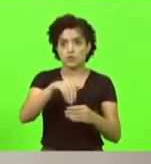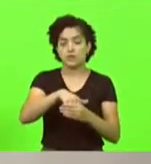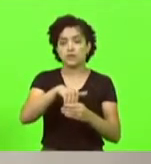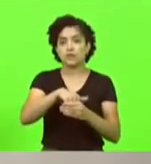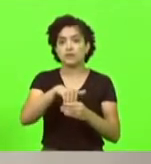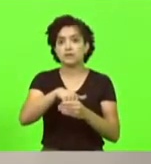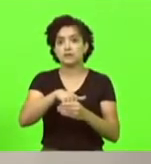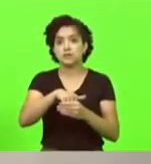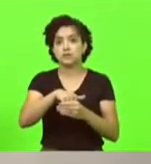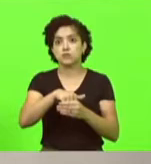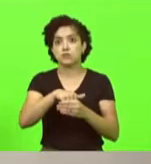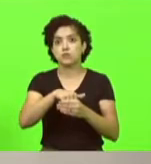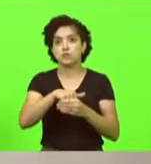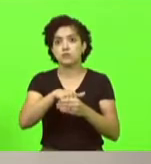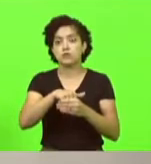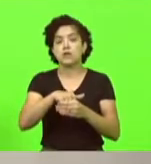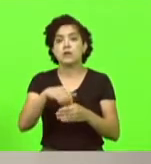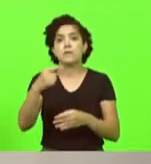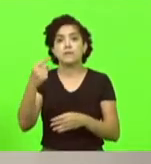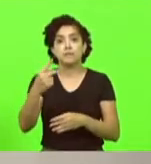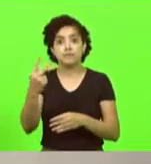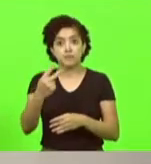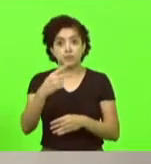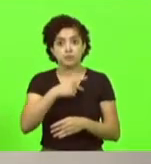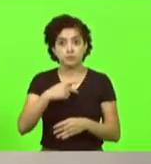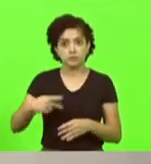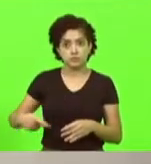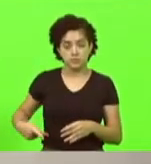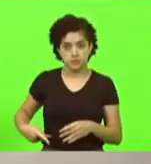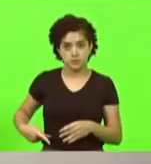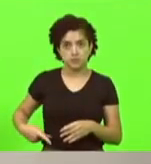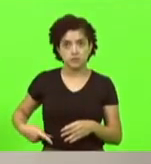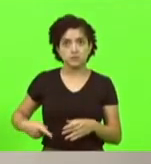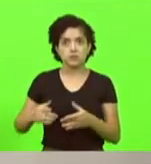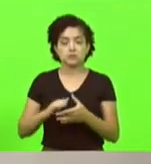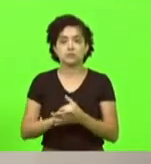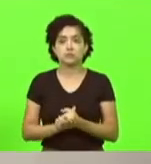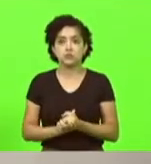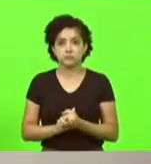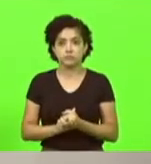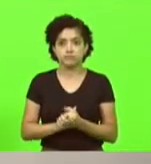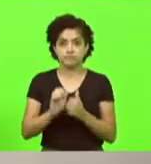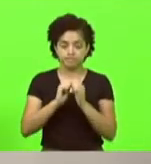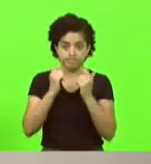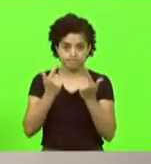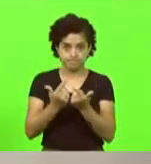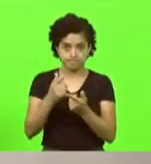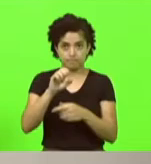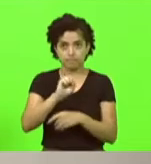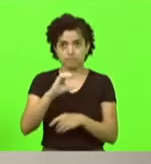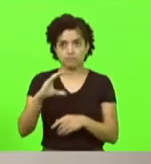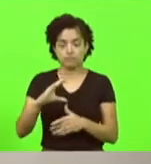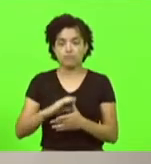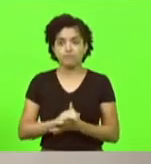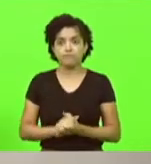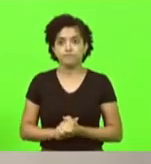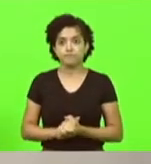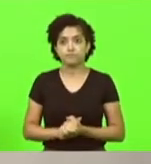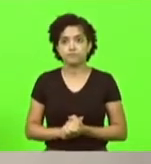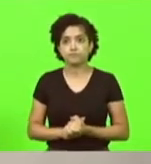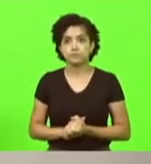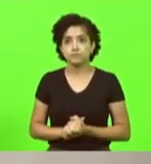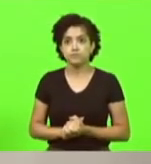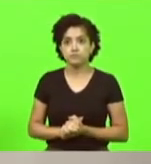para o cargo de primeiro vice-presidente da Assembleia Legislativa do Estado de Santa Catarina. Convido